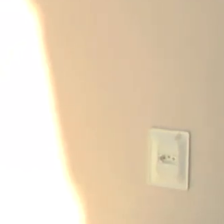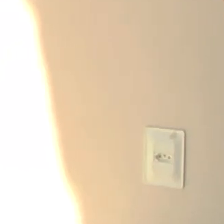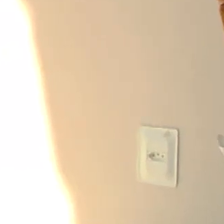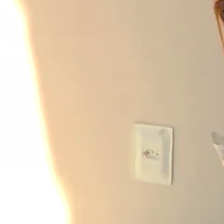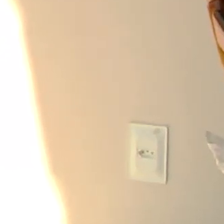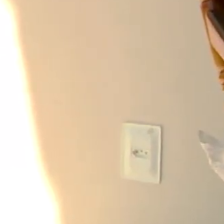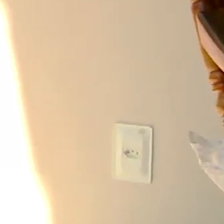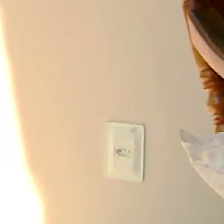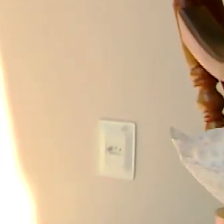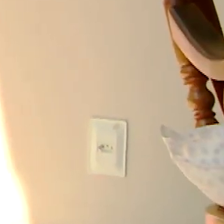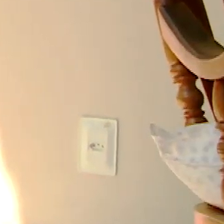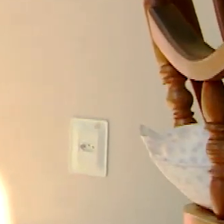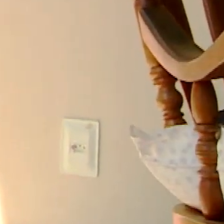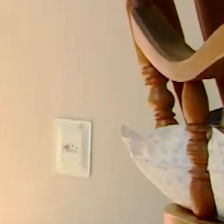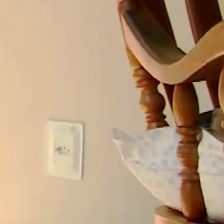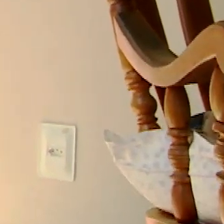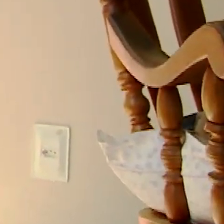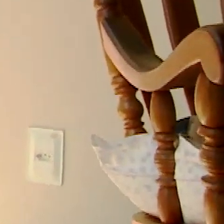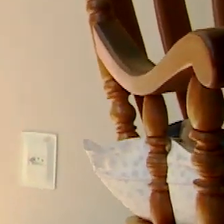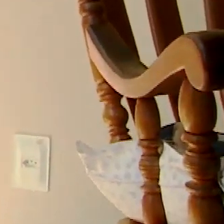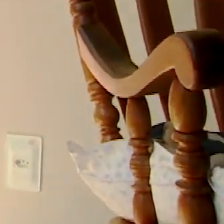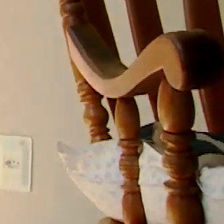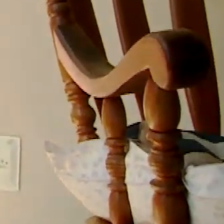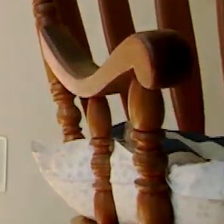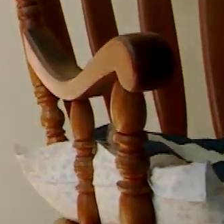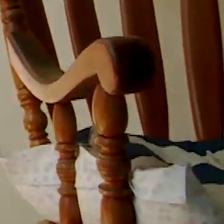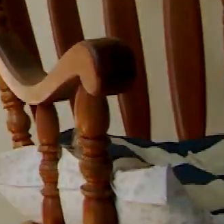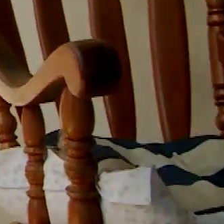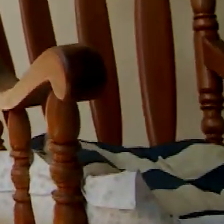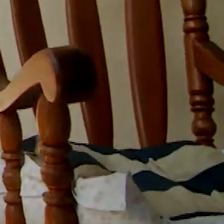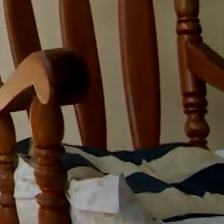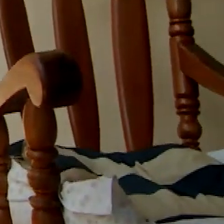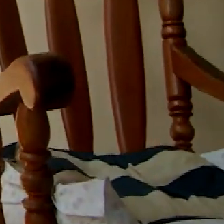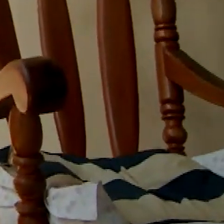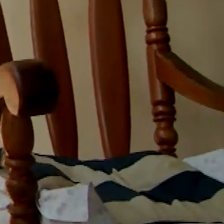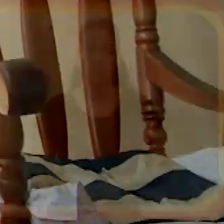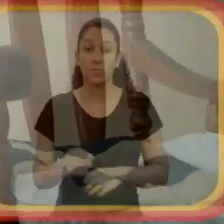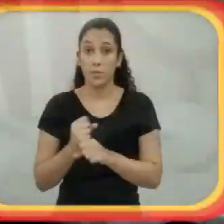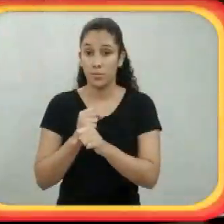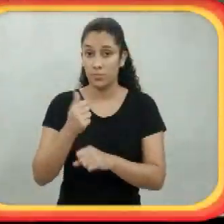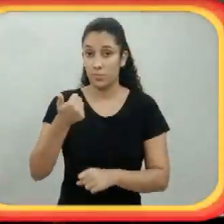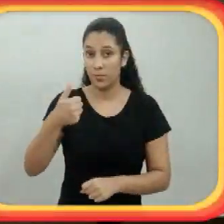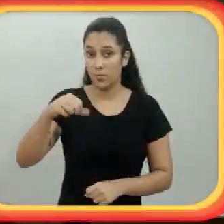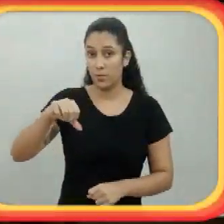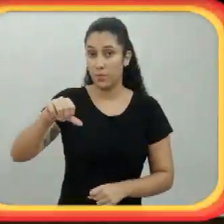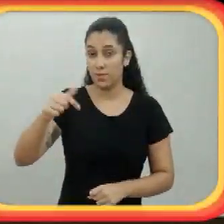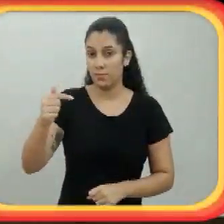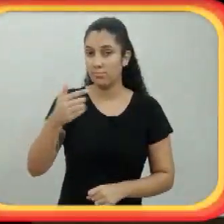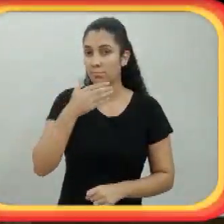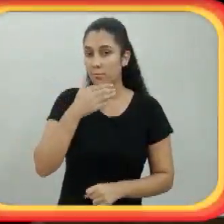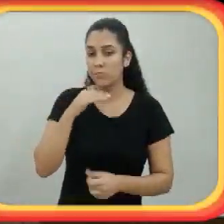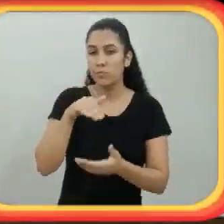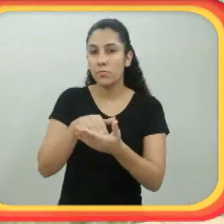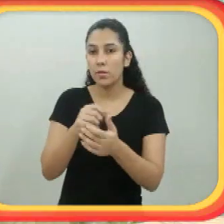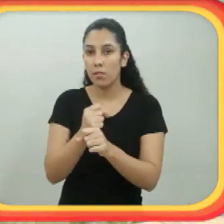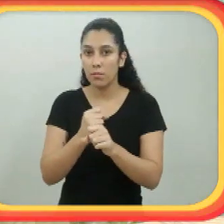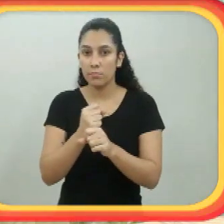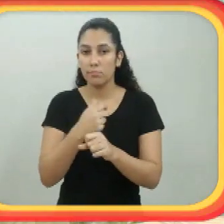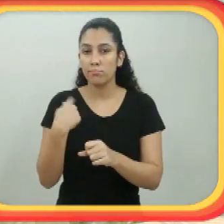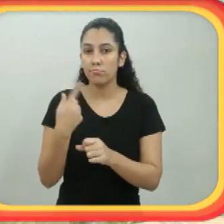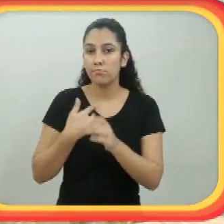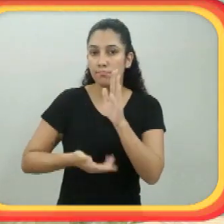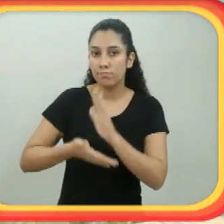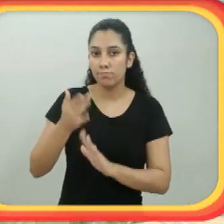Uma menina empurra a cadeira de rodas de Juliana por uma sala. Entrevista em área externa. Em 1997, em